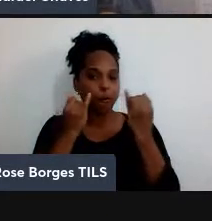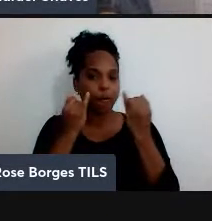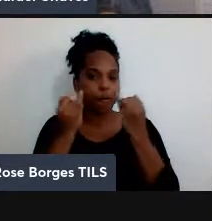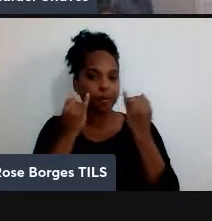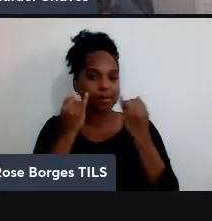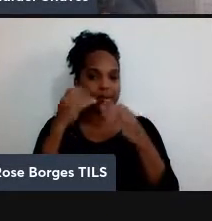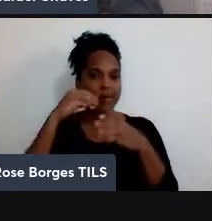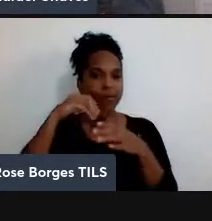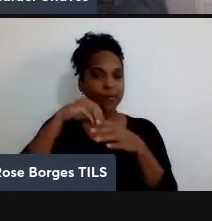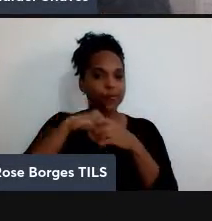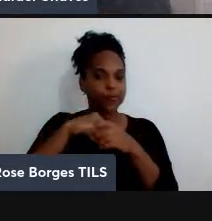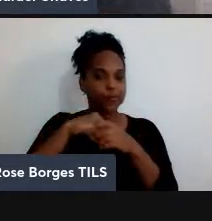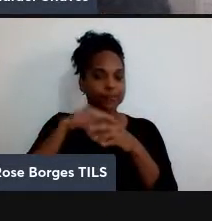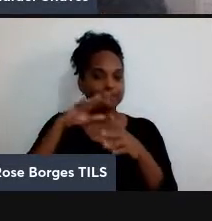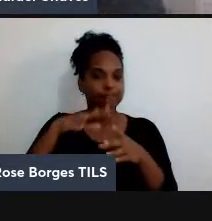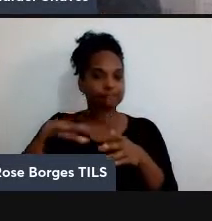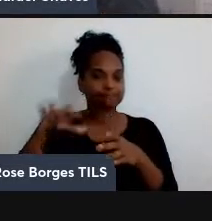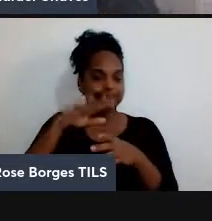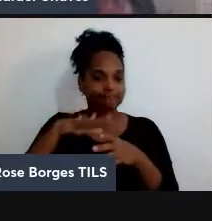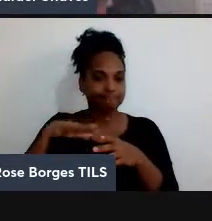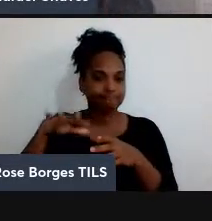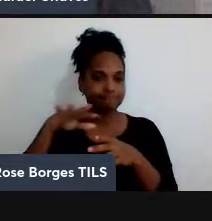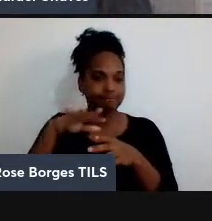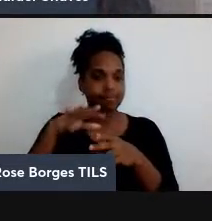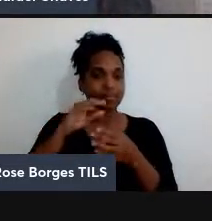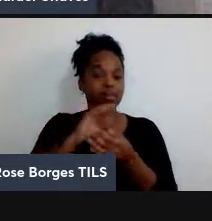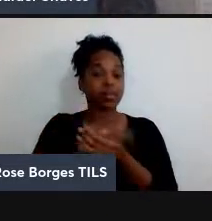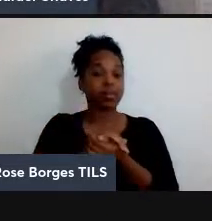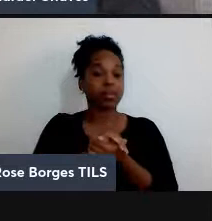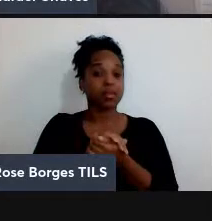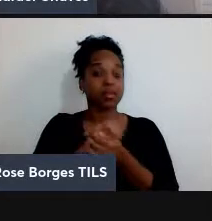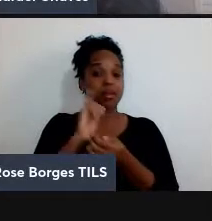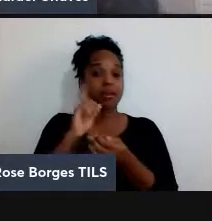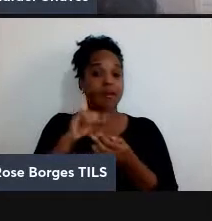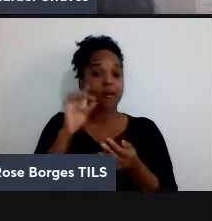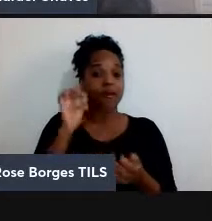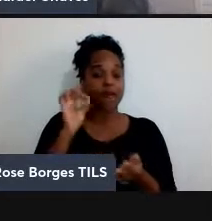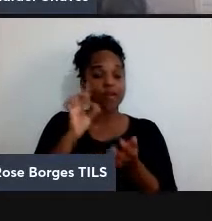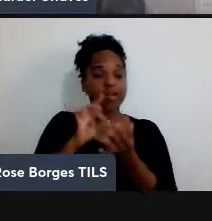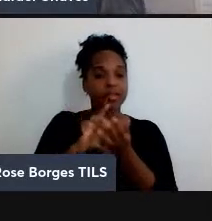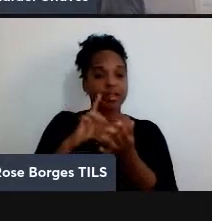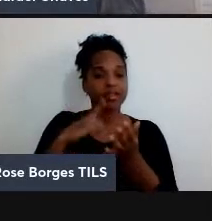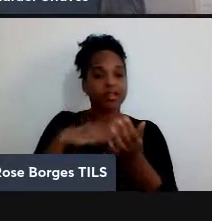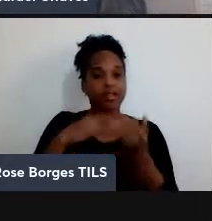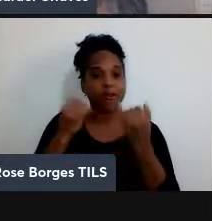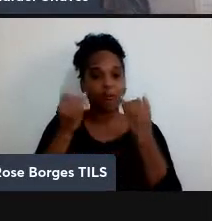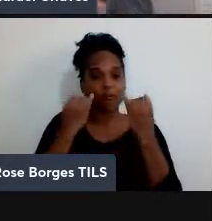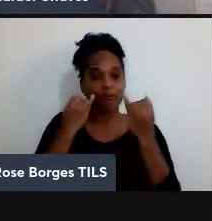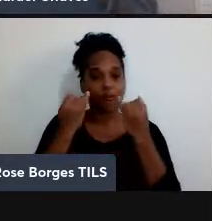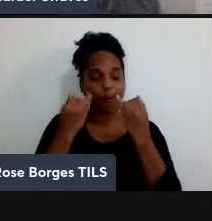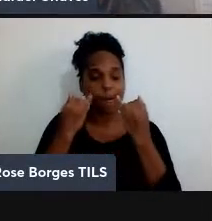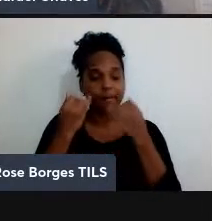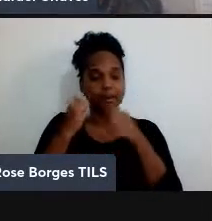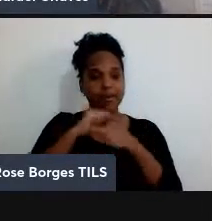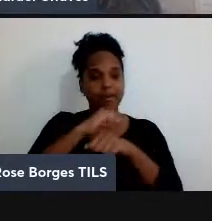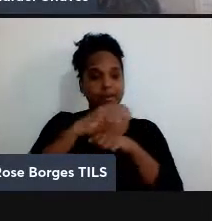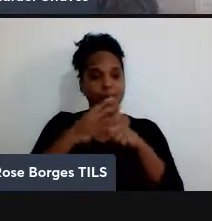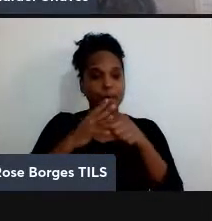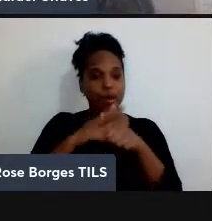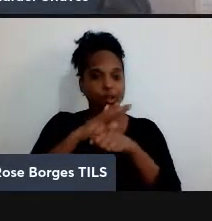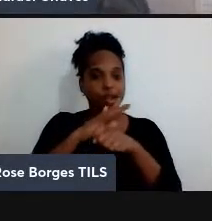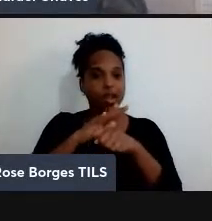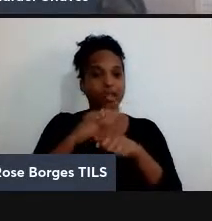da saída dessa máquina de cópia. Então, o fato é que a informação quântica não pode ser copiada, como vocês vão ver aí